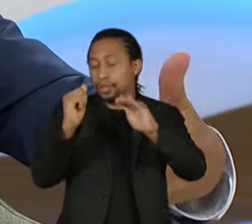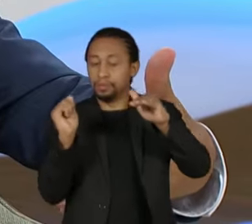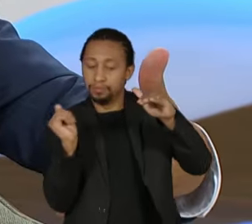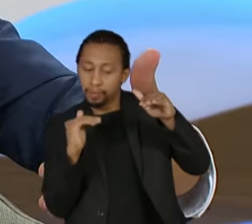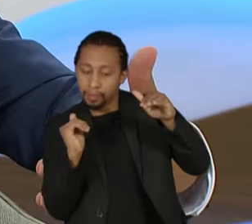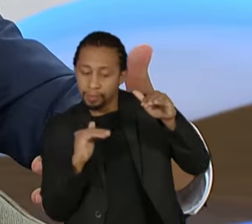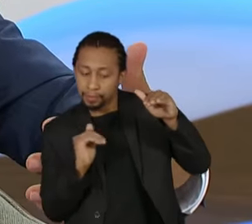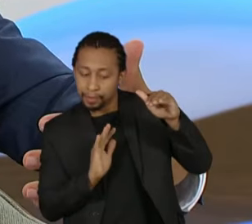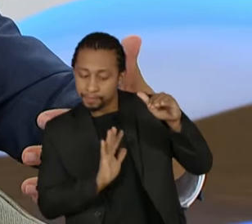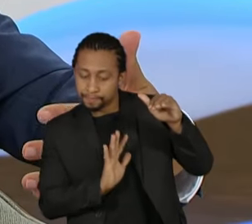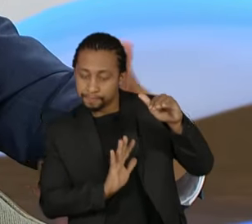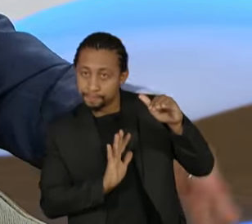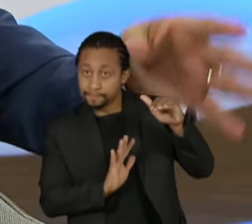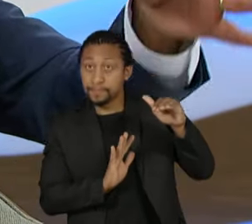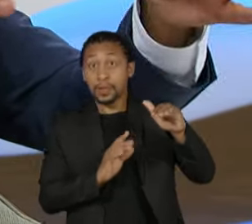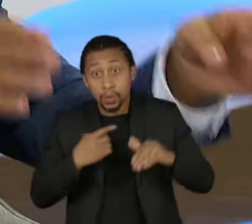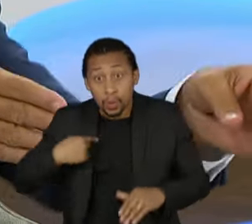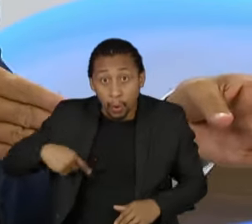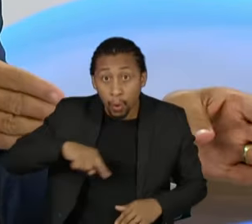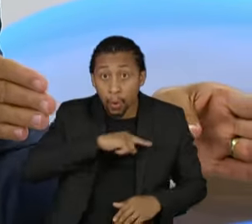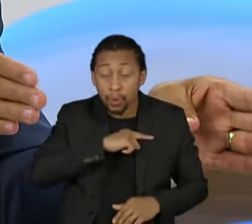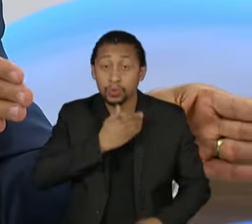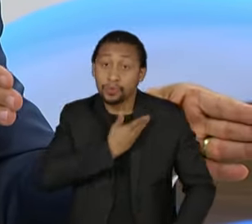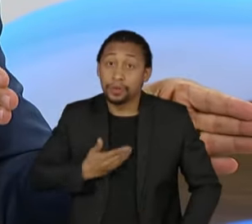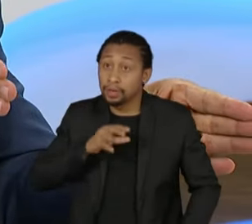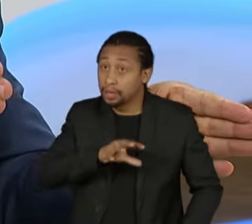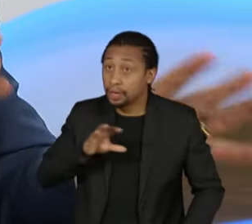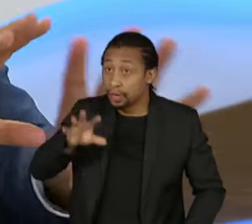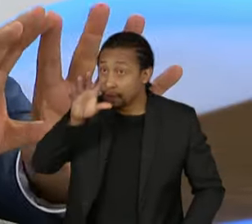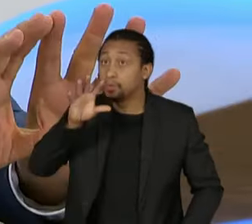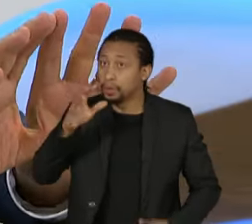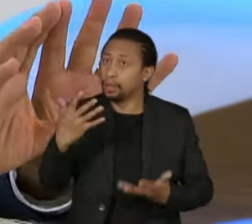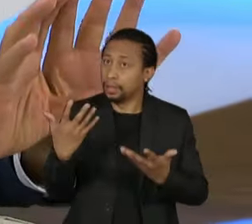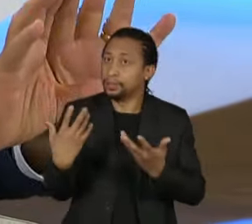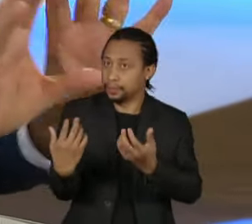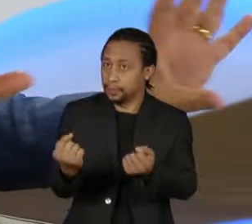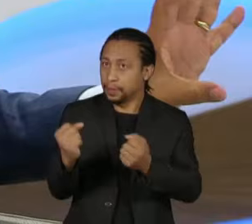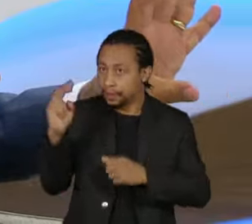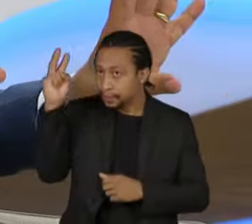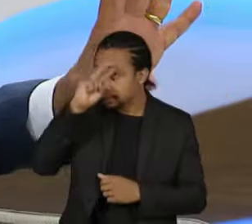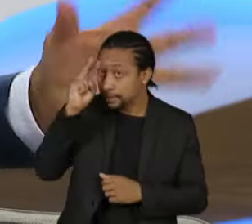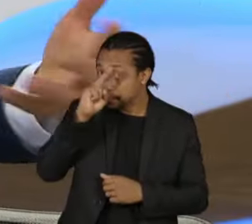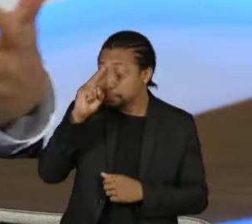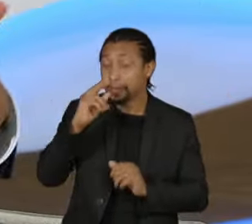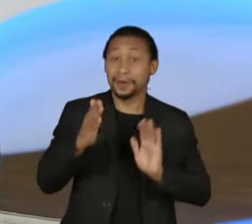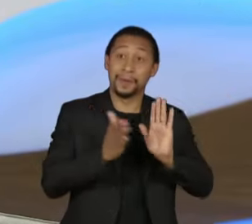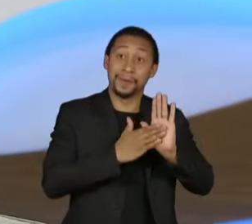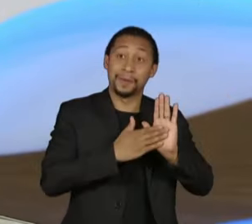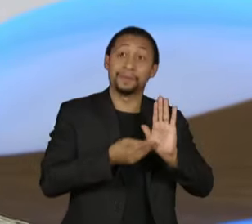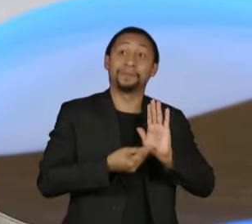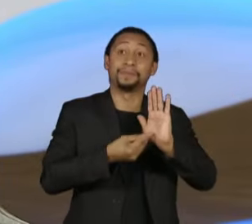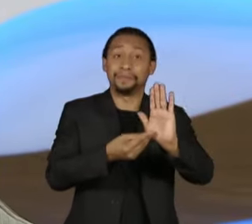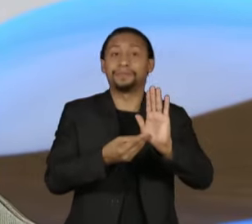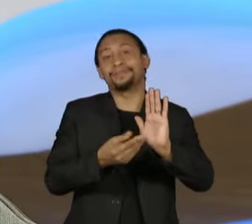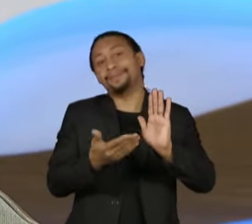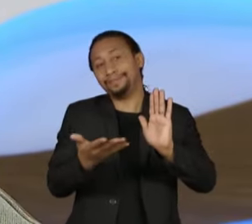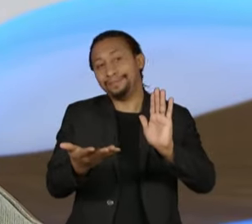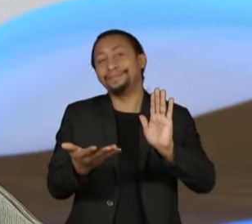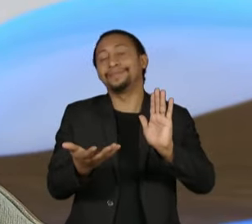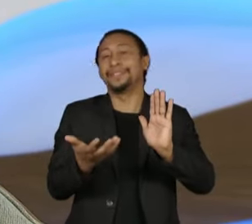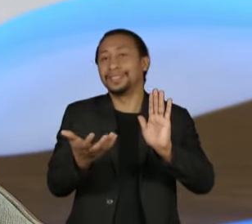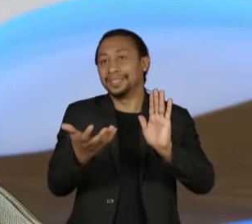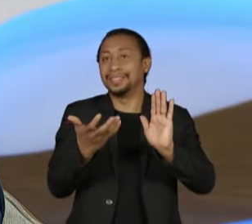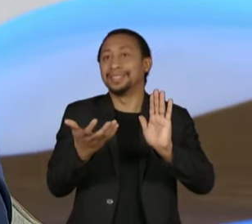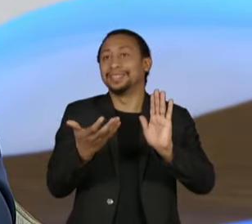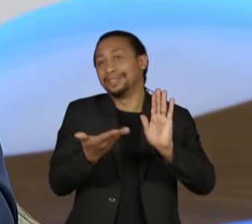os governadores, defendemos, ele é o parâmetro. A partir daquela proposta, gente encontrar uma saída como